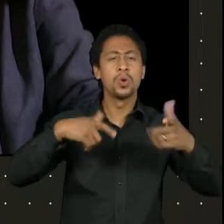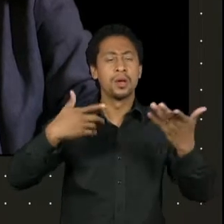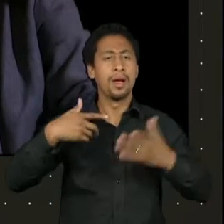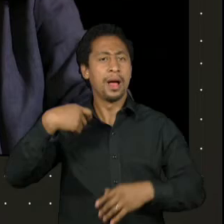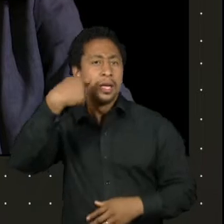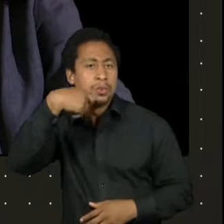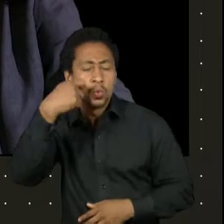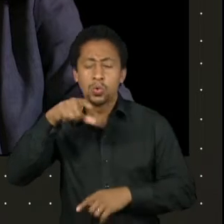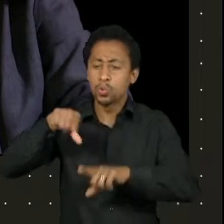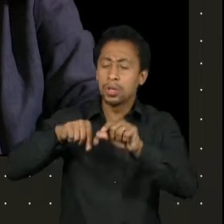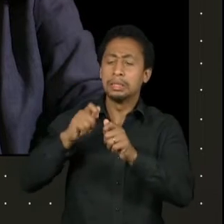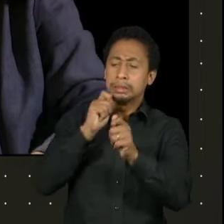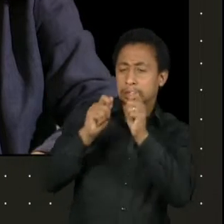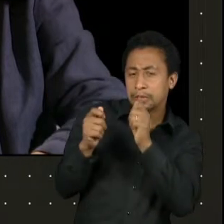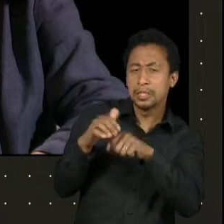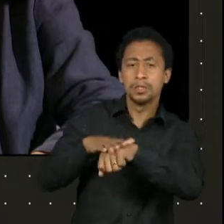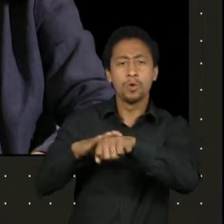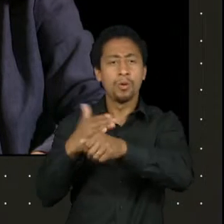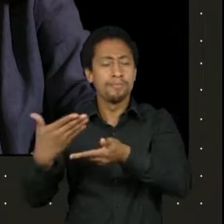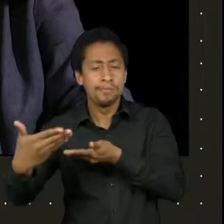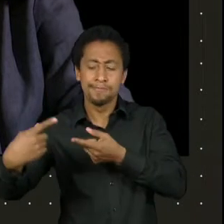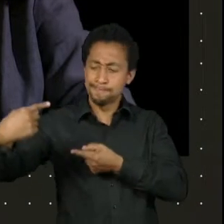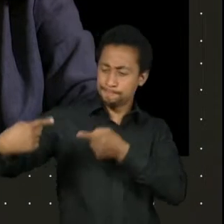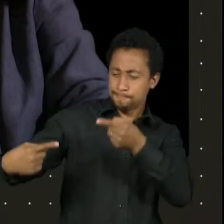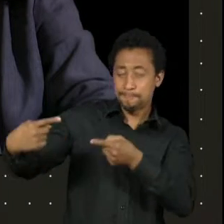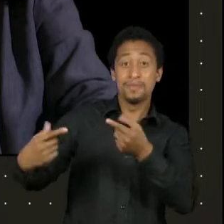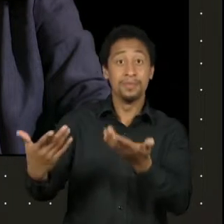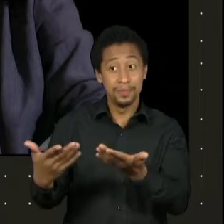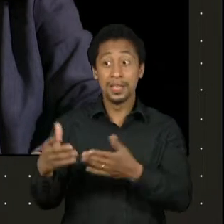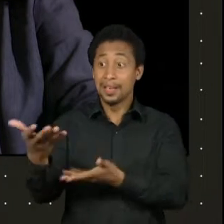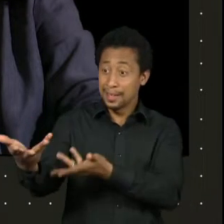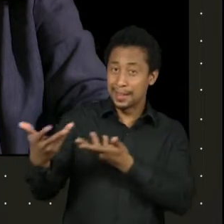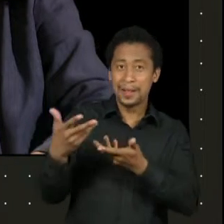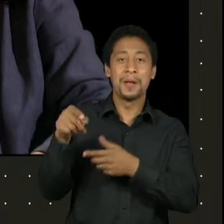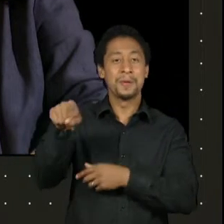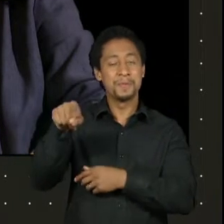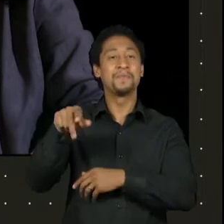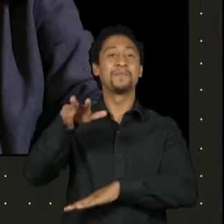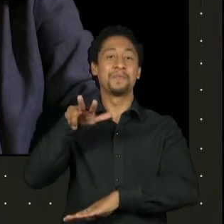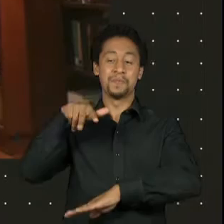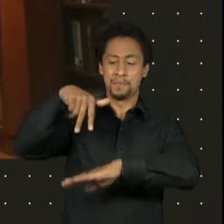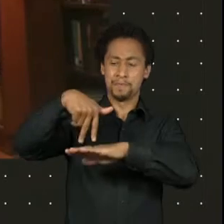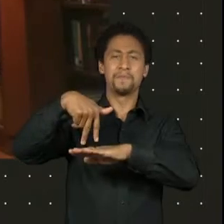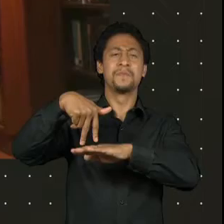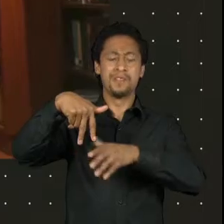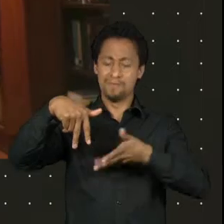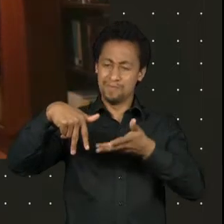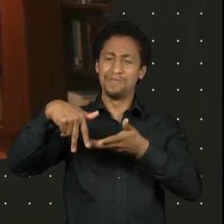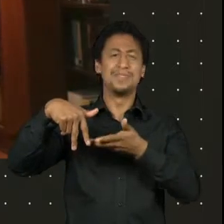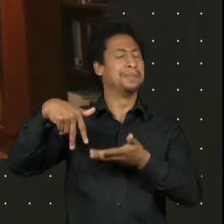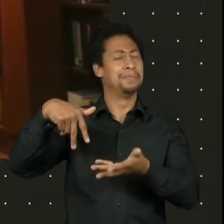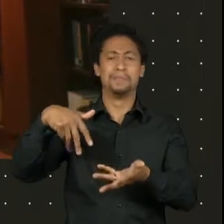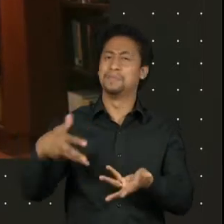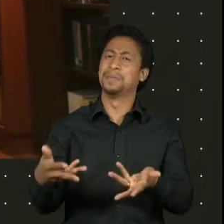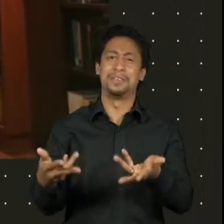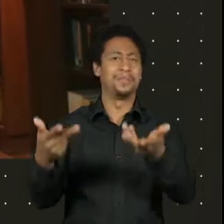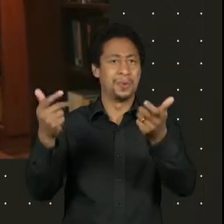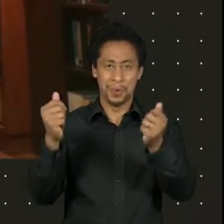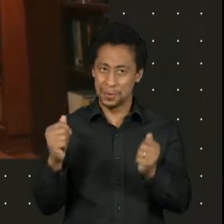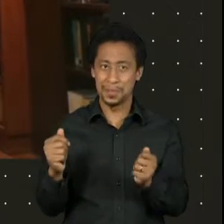discutindo, conversando. E fez uma cena maravilhosa. A Lígia fecha o filme